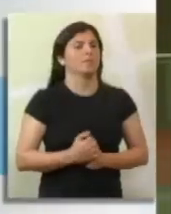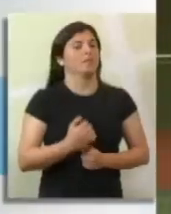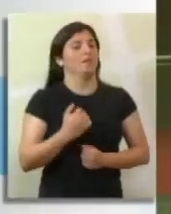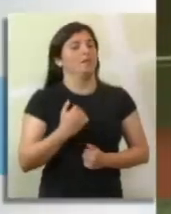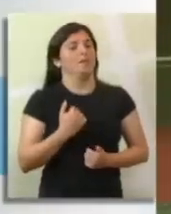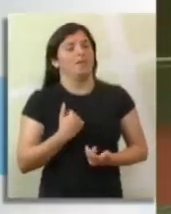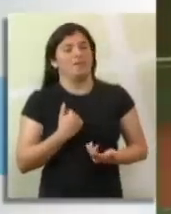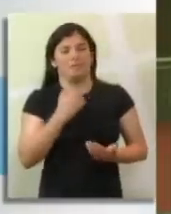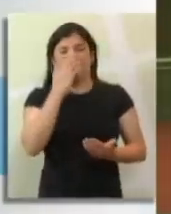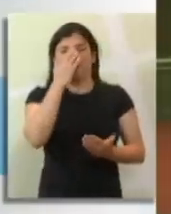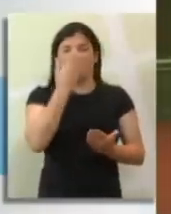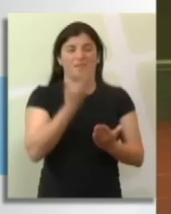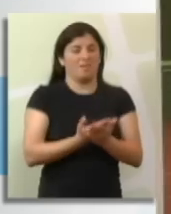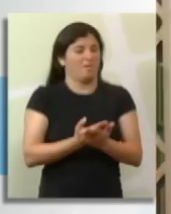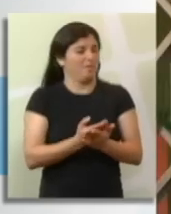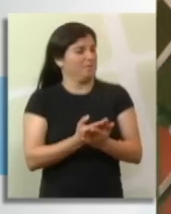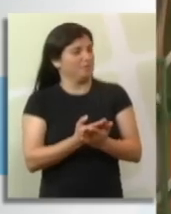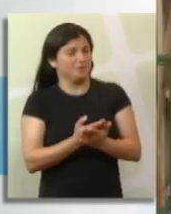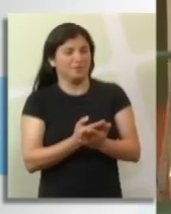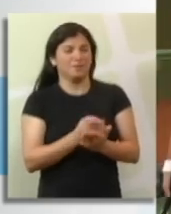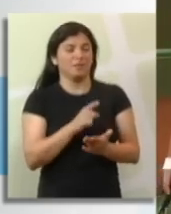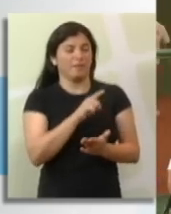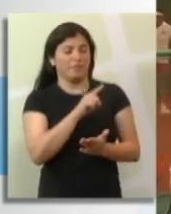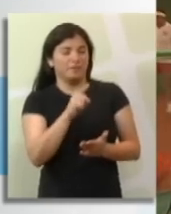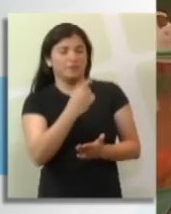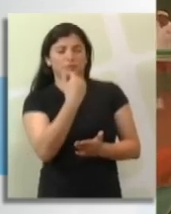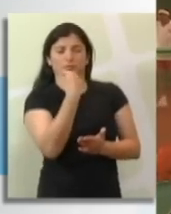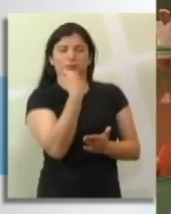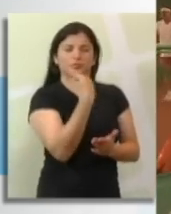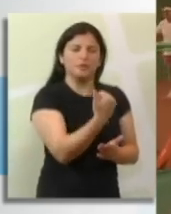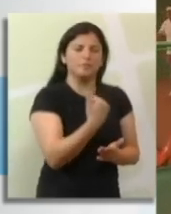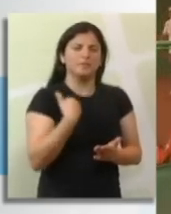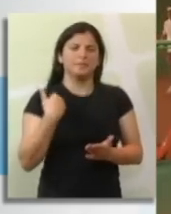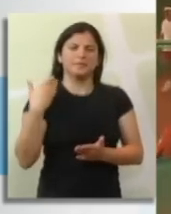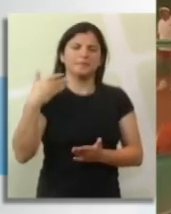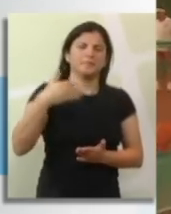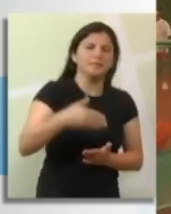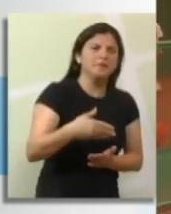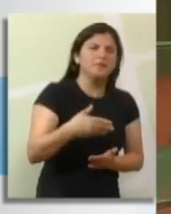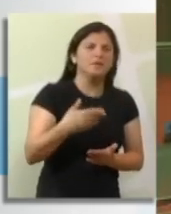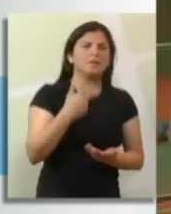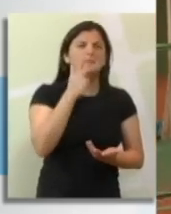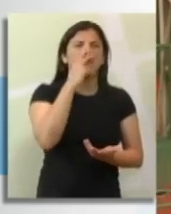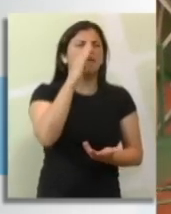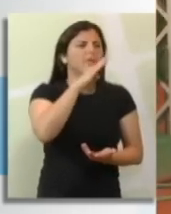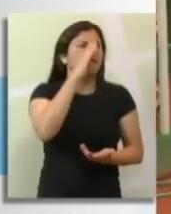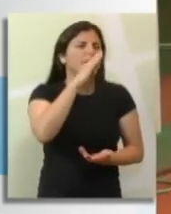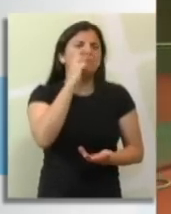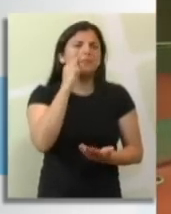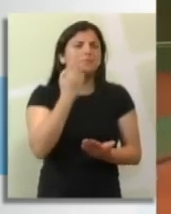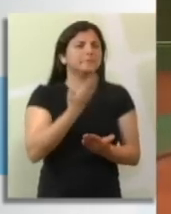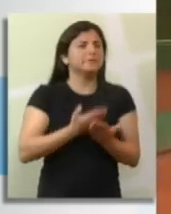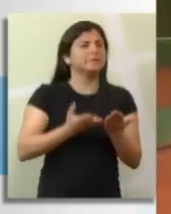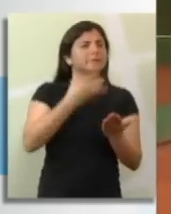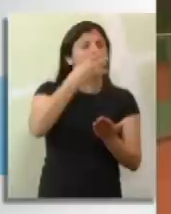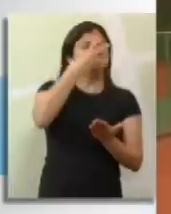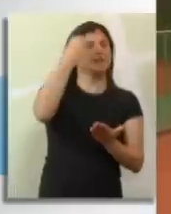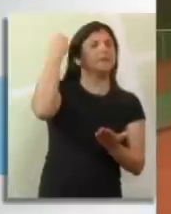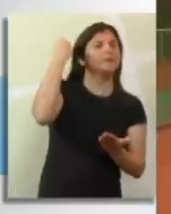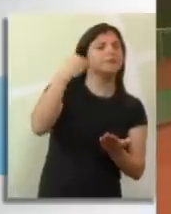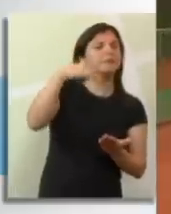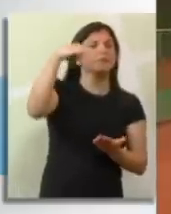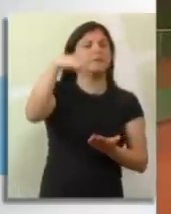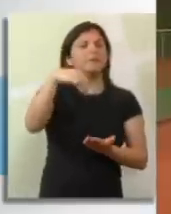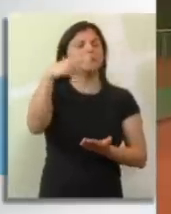Ai, gente, eu não acredito que vocês me tiraram de casa e não me deixaram trazer nem meu MP4. Alice, você tem que parar com essa mania de internet, computador,